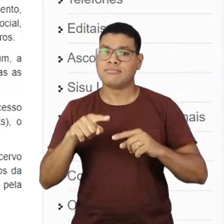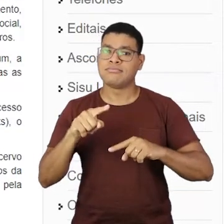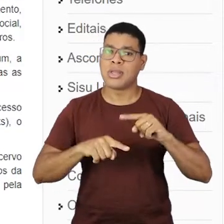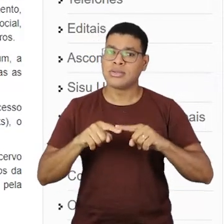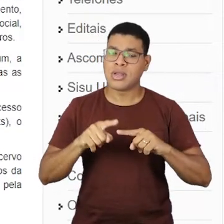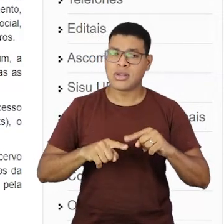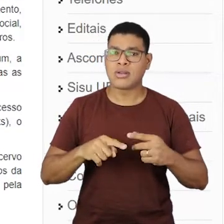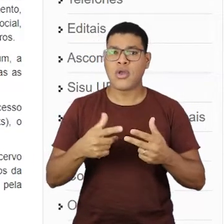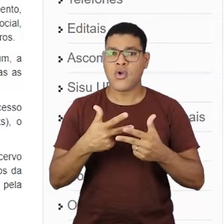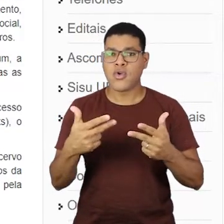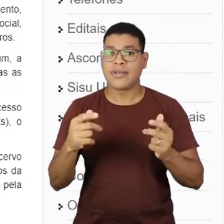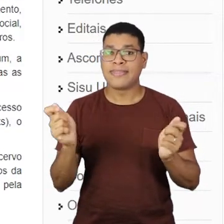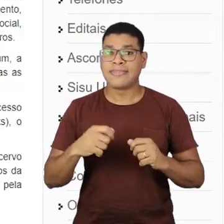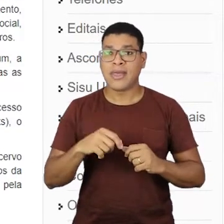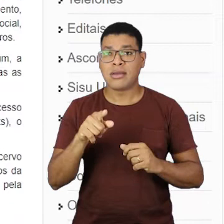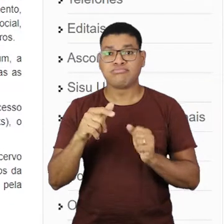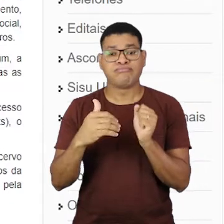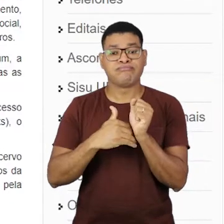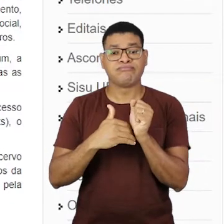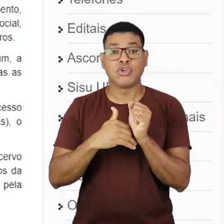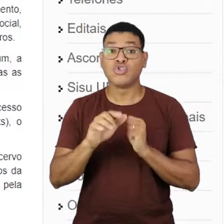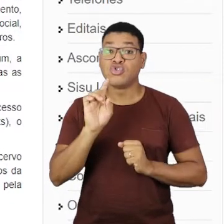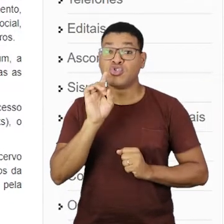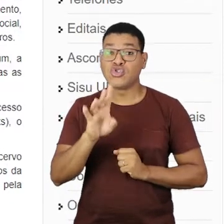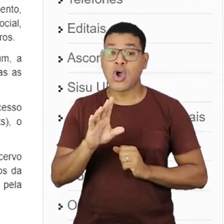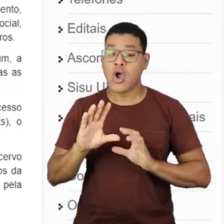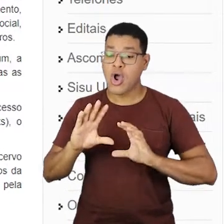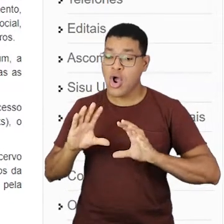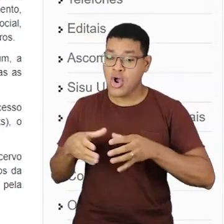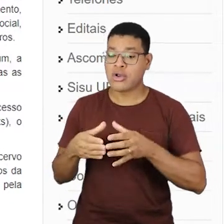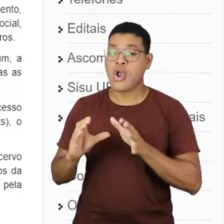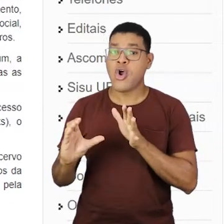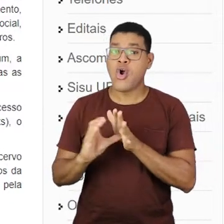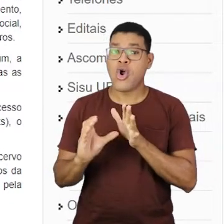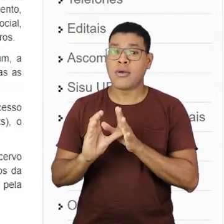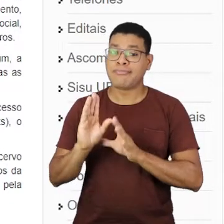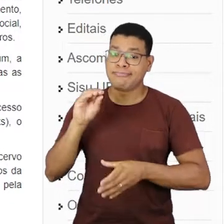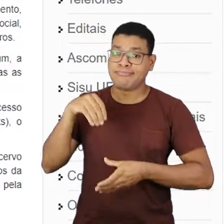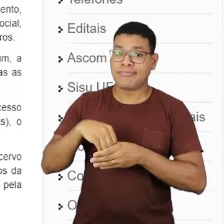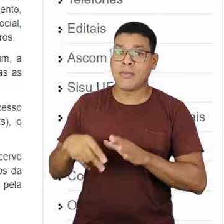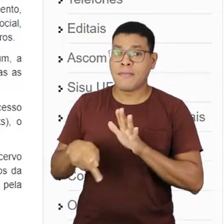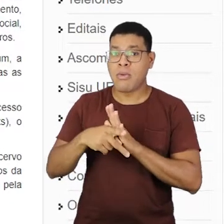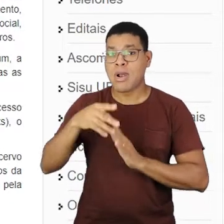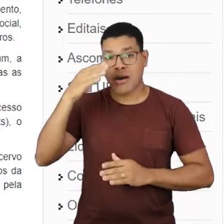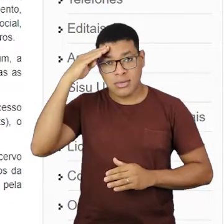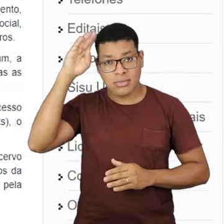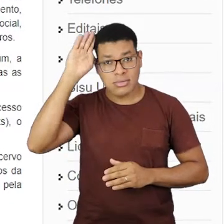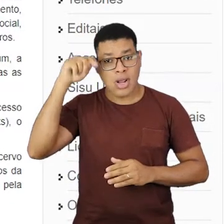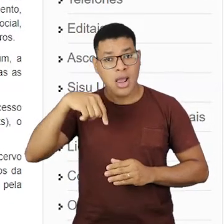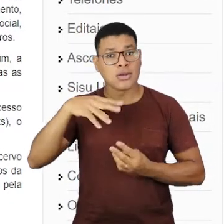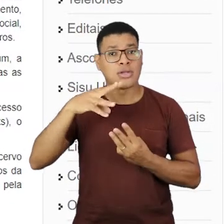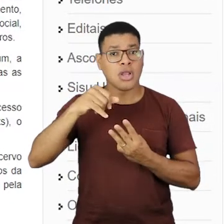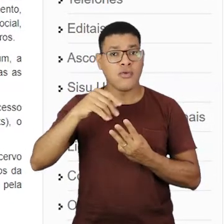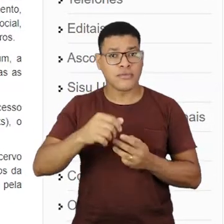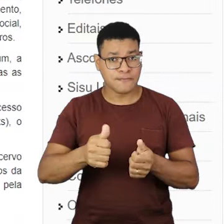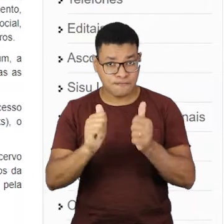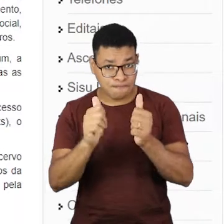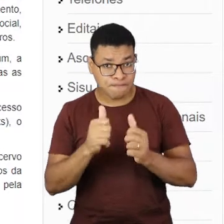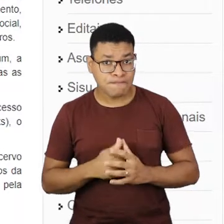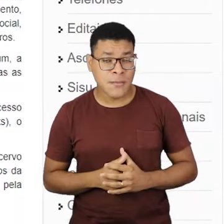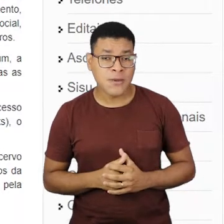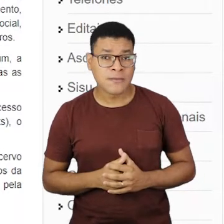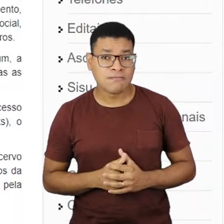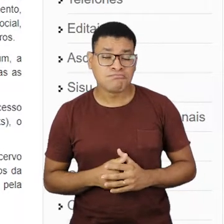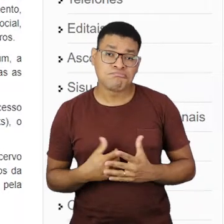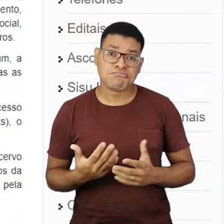materiais de acesso restrito somente para a comunidade interna, comunidade acadêmica da UFIS, tá